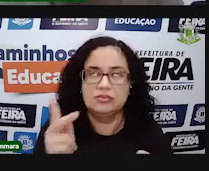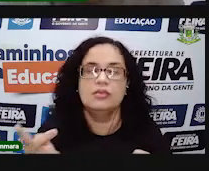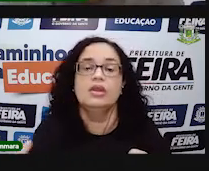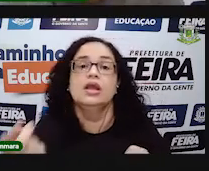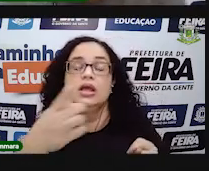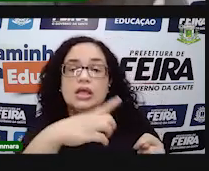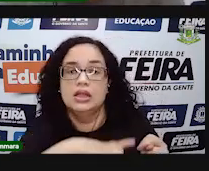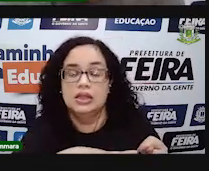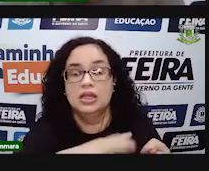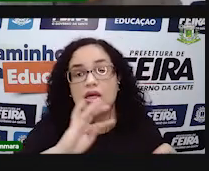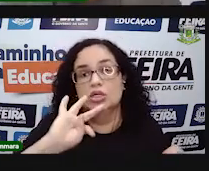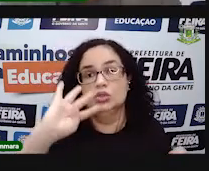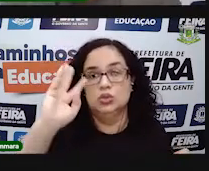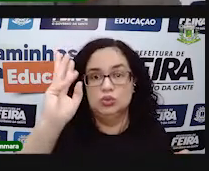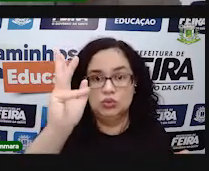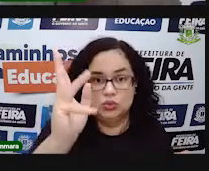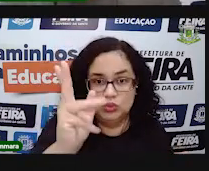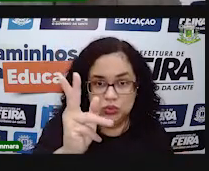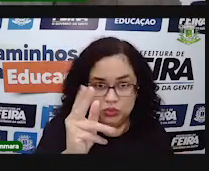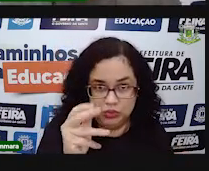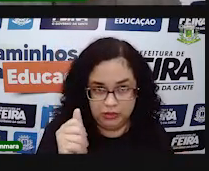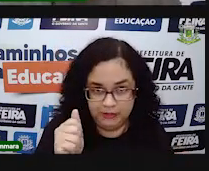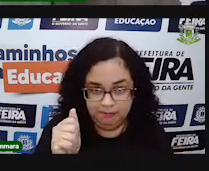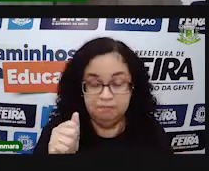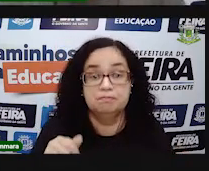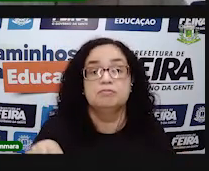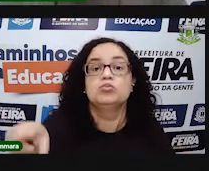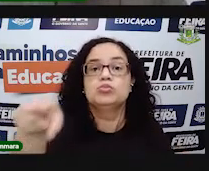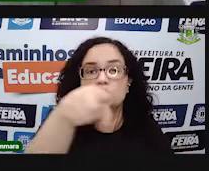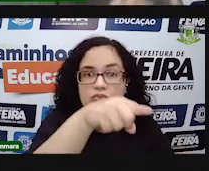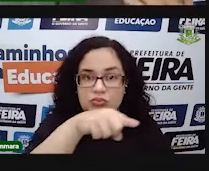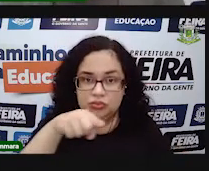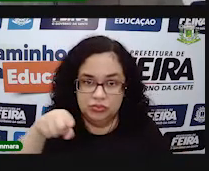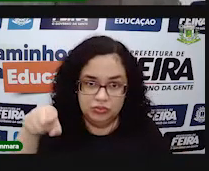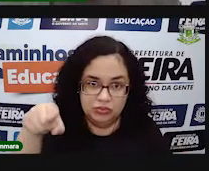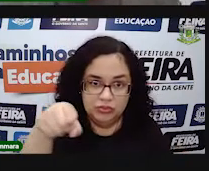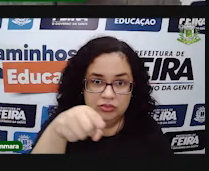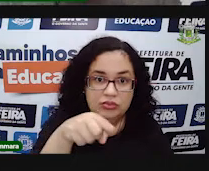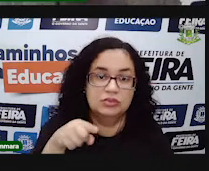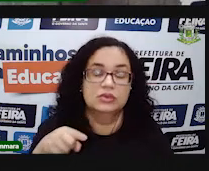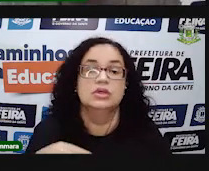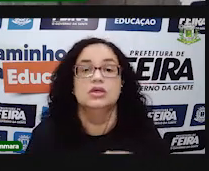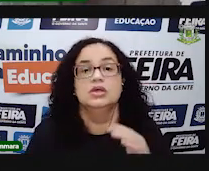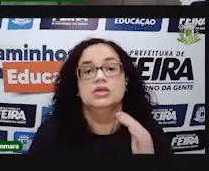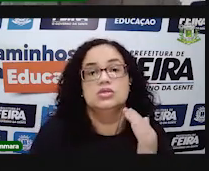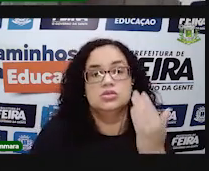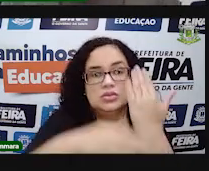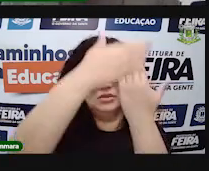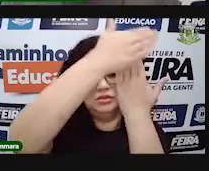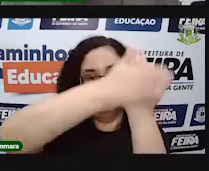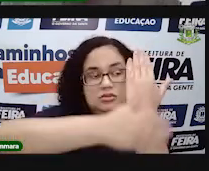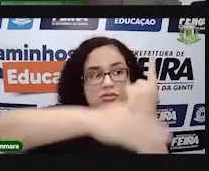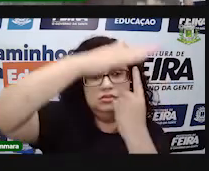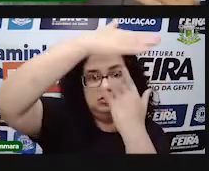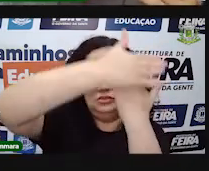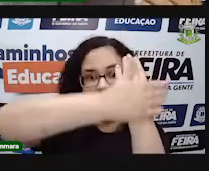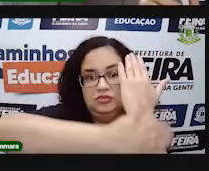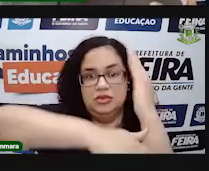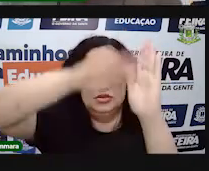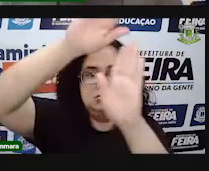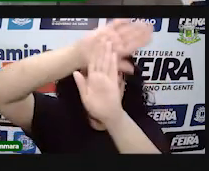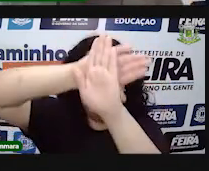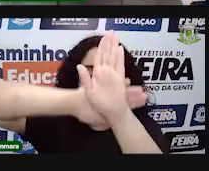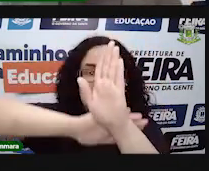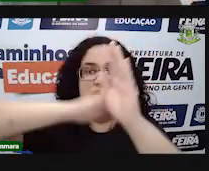que tem em todas elas? Tá bom? E o que tem em todas elas é que elas...